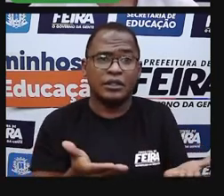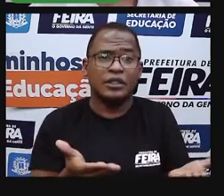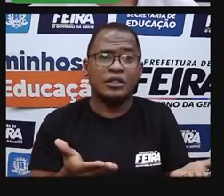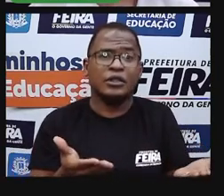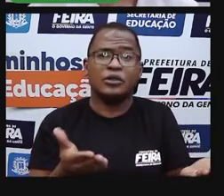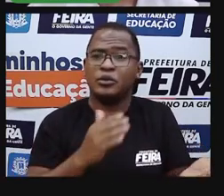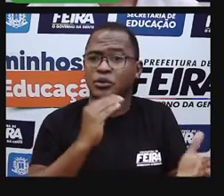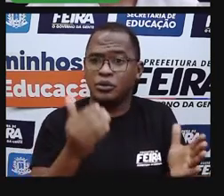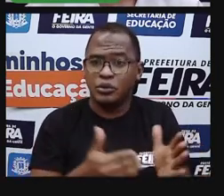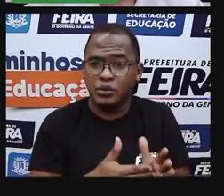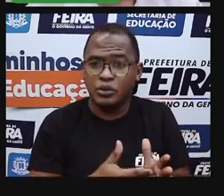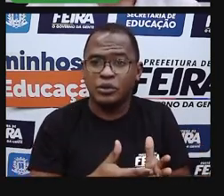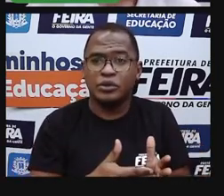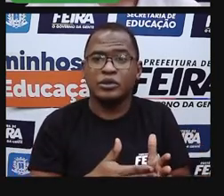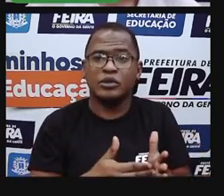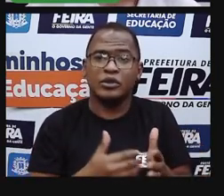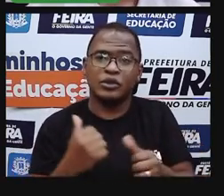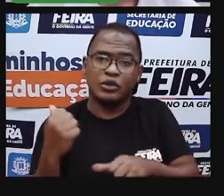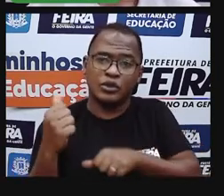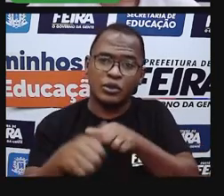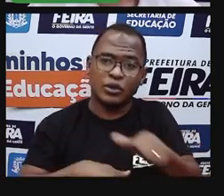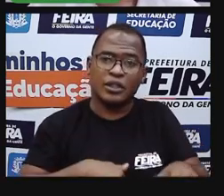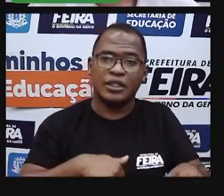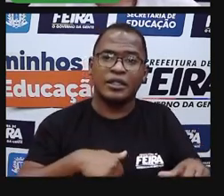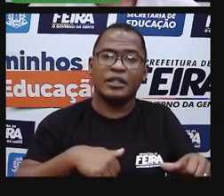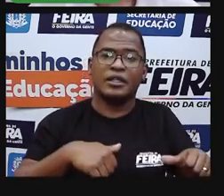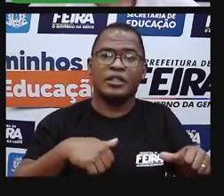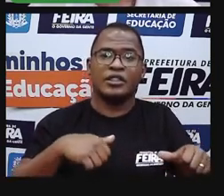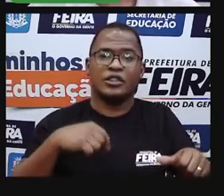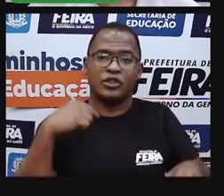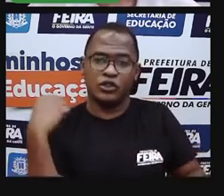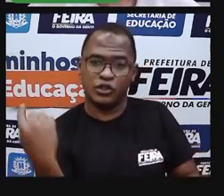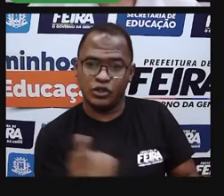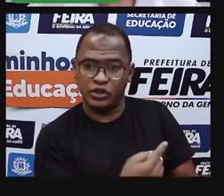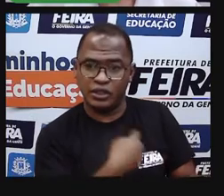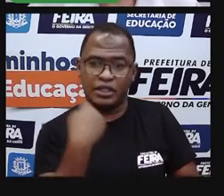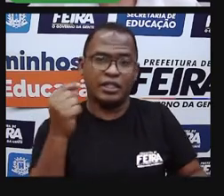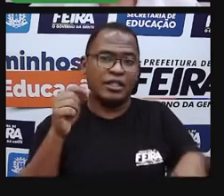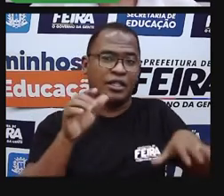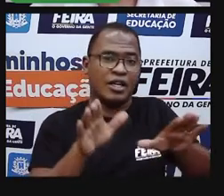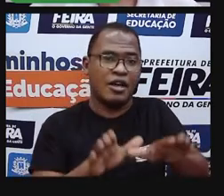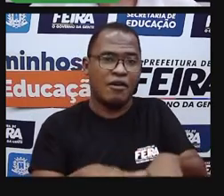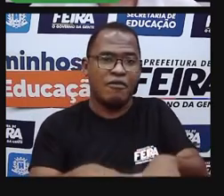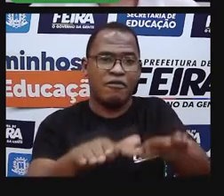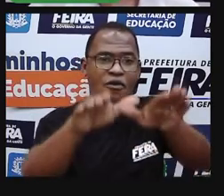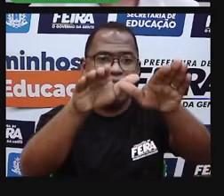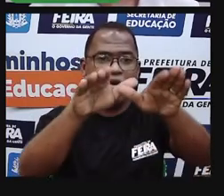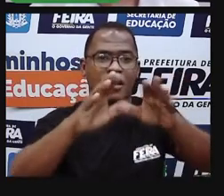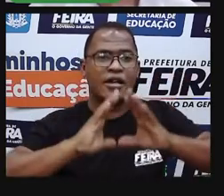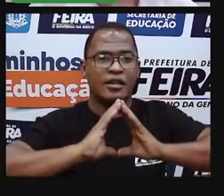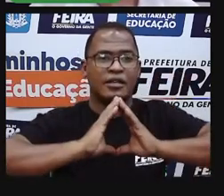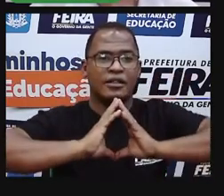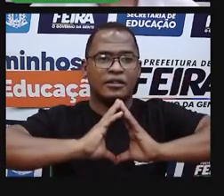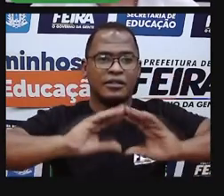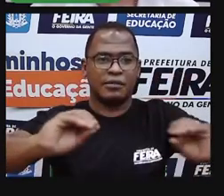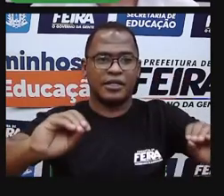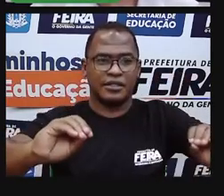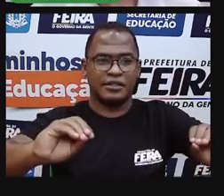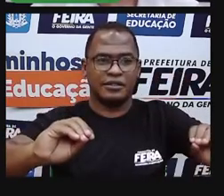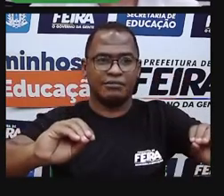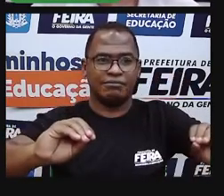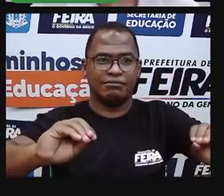e desaparece. E é verdade, não é? Na nossa vida não é assim? As coisas mudam,